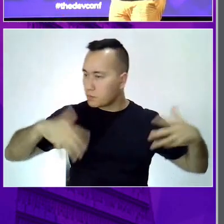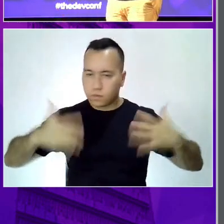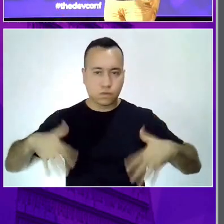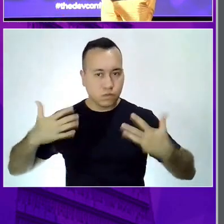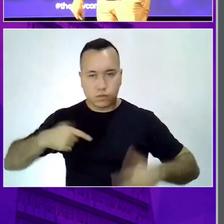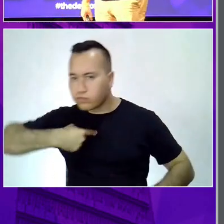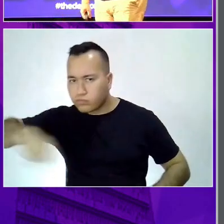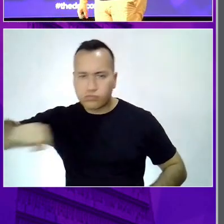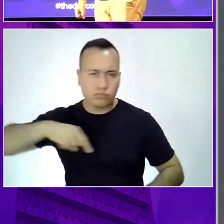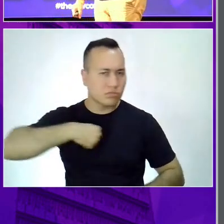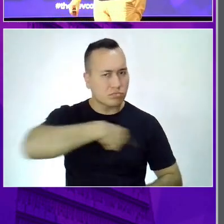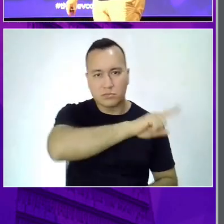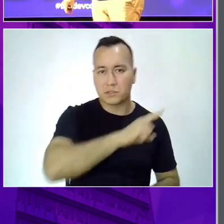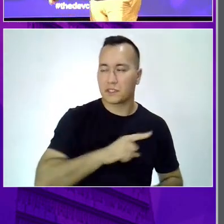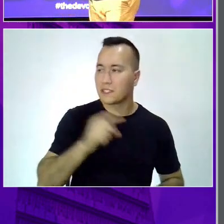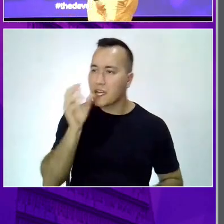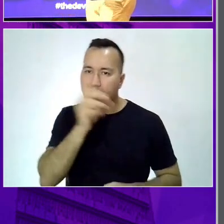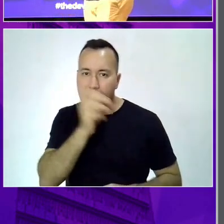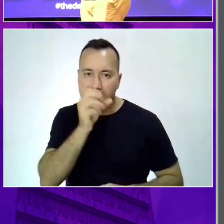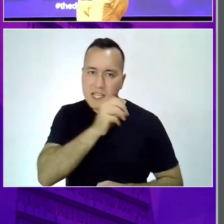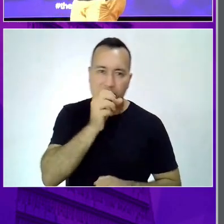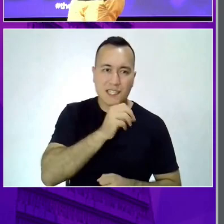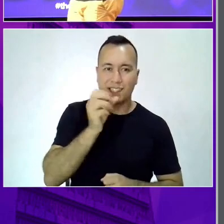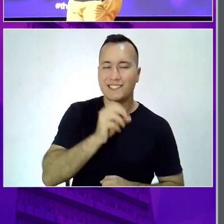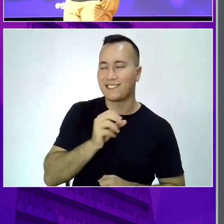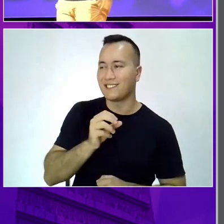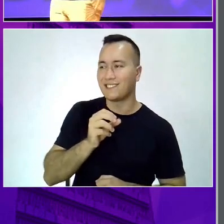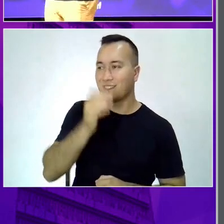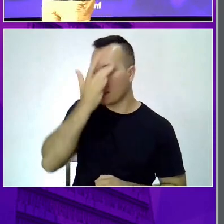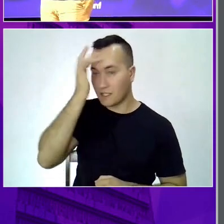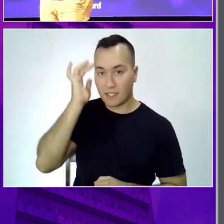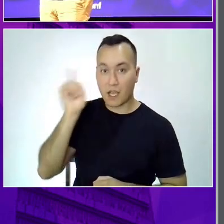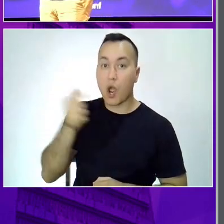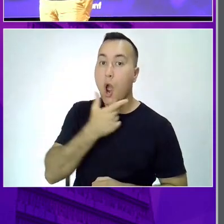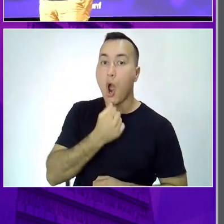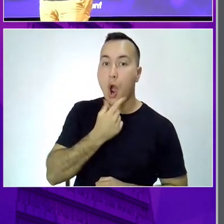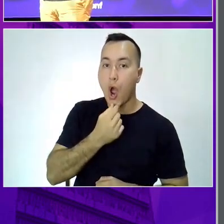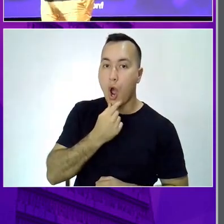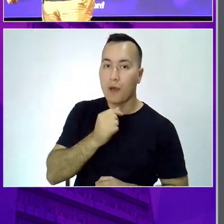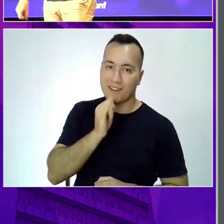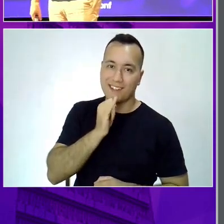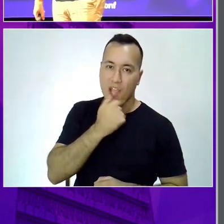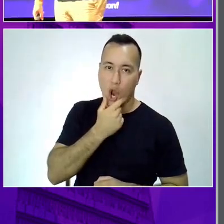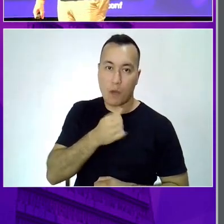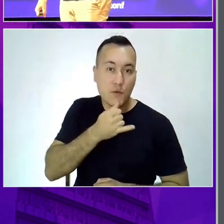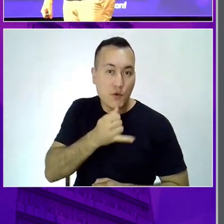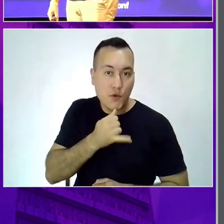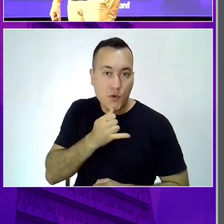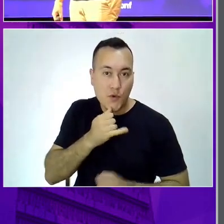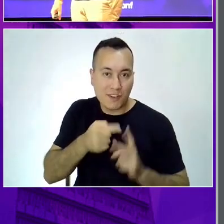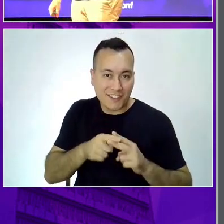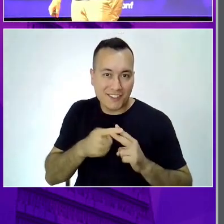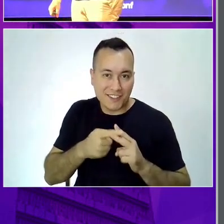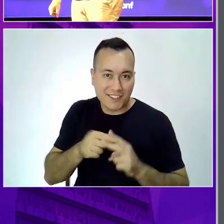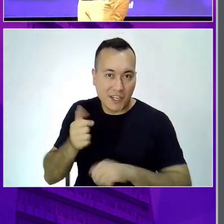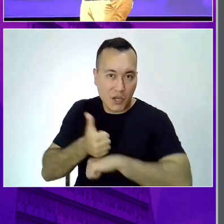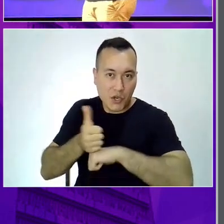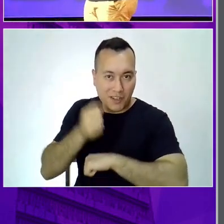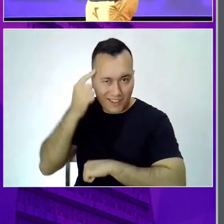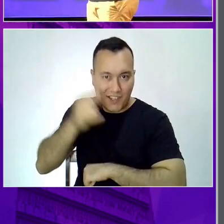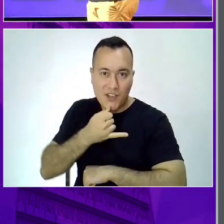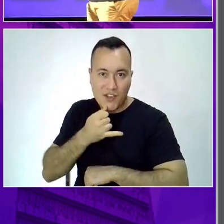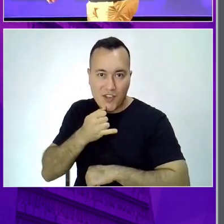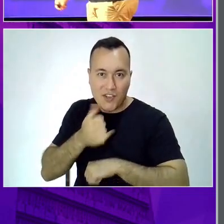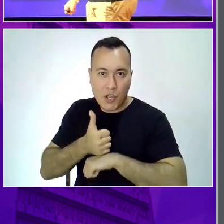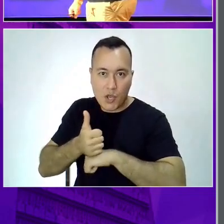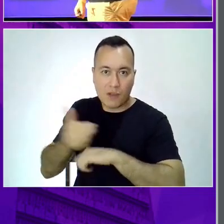eletricista lá em casa. Eu falava, tio, por que tem um fio vermelho e um azul ali na parede? Tio, se encostar